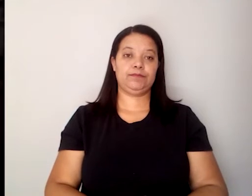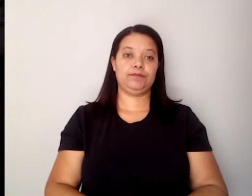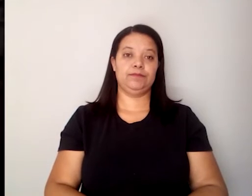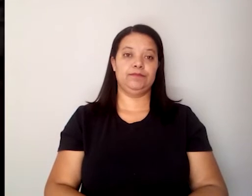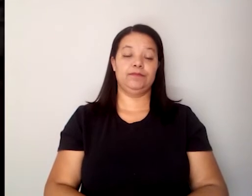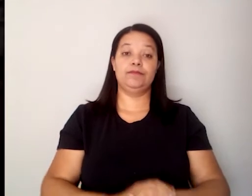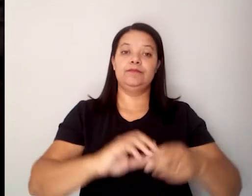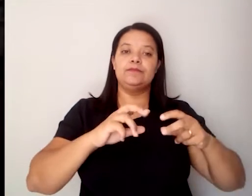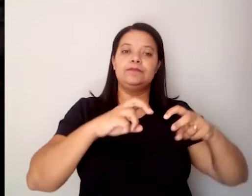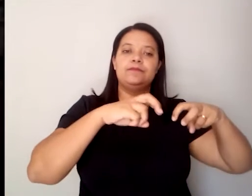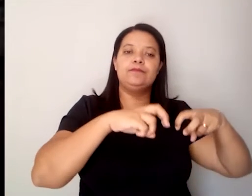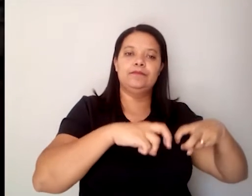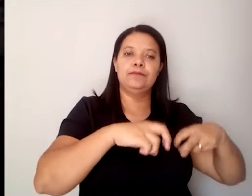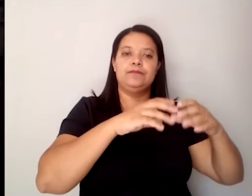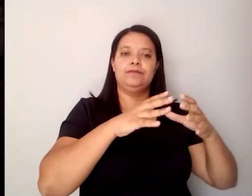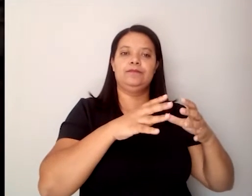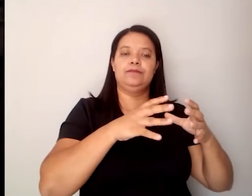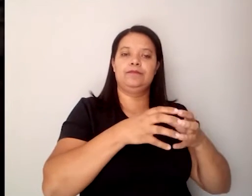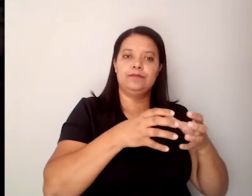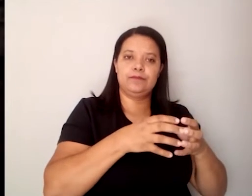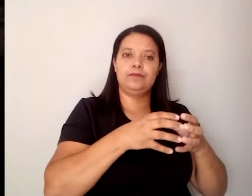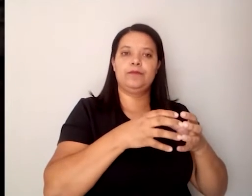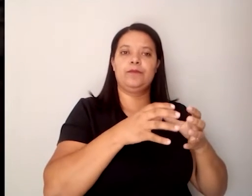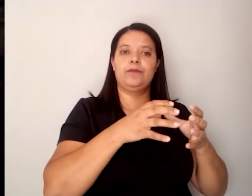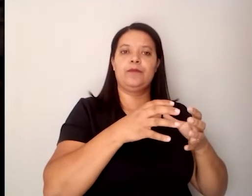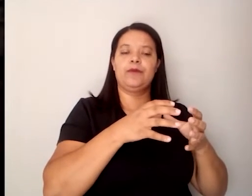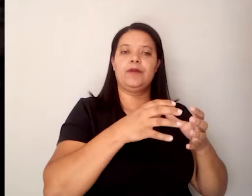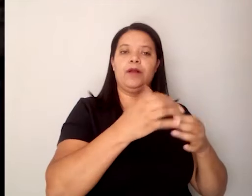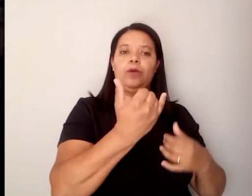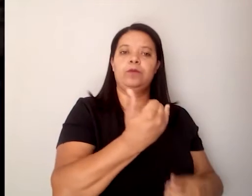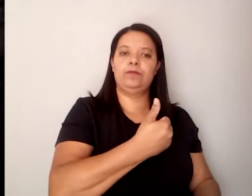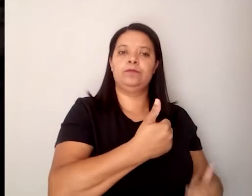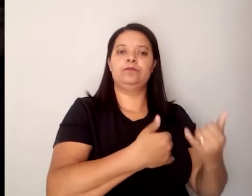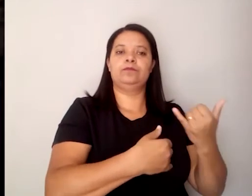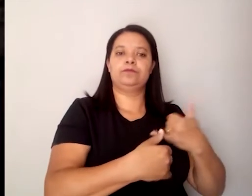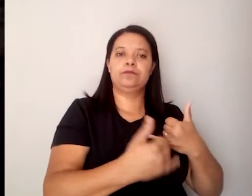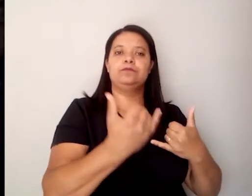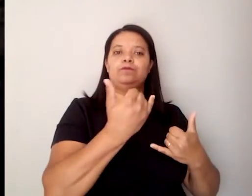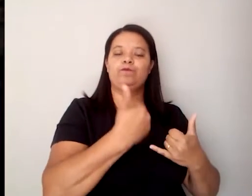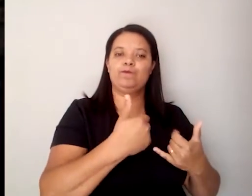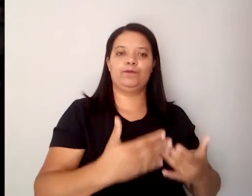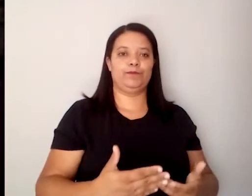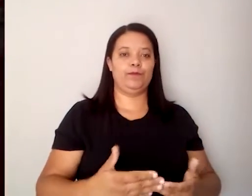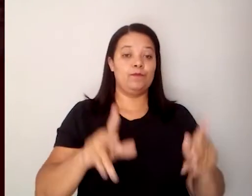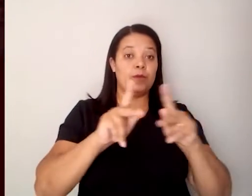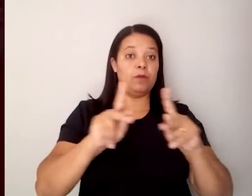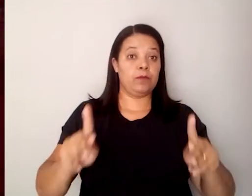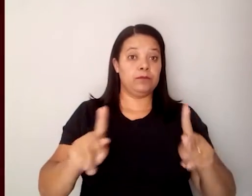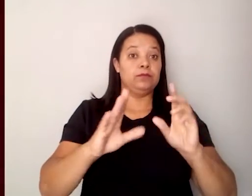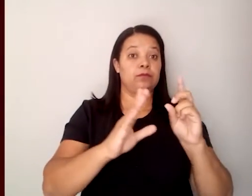É ouvir esse canto, ler isso que os professores indígenas estão escrevendo,